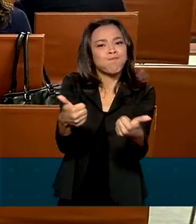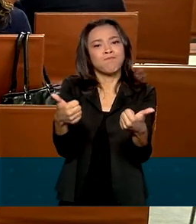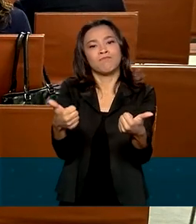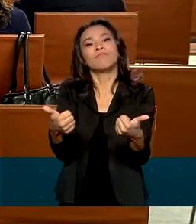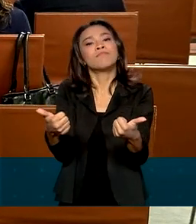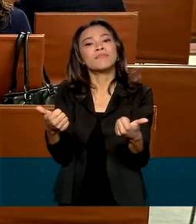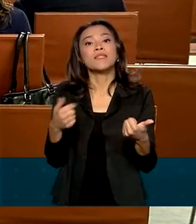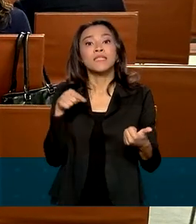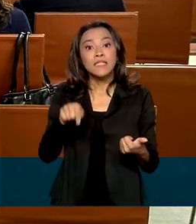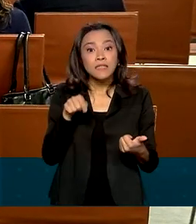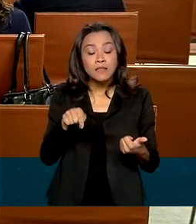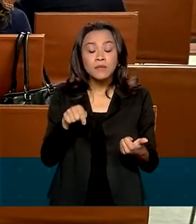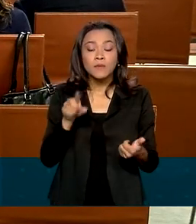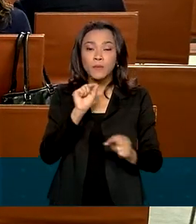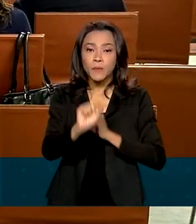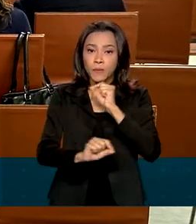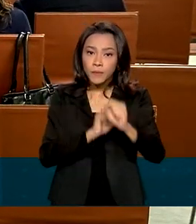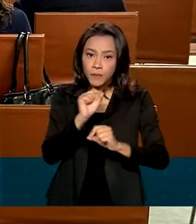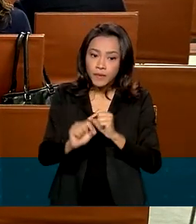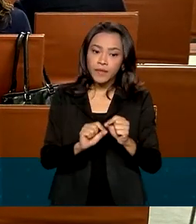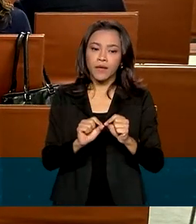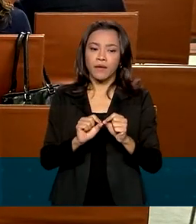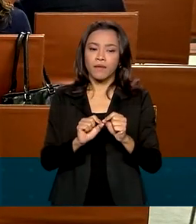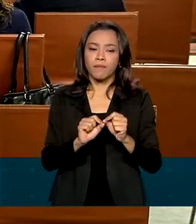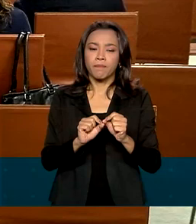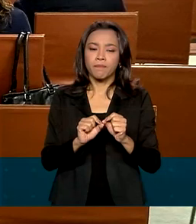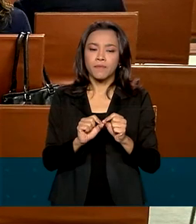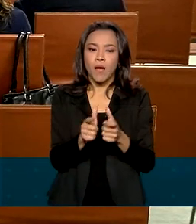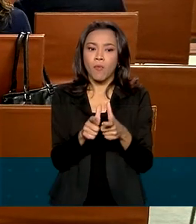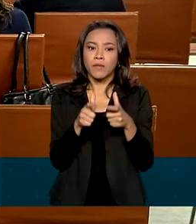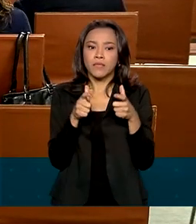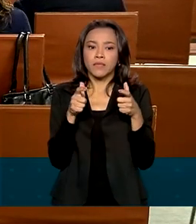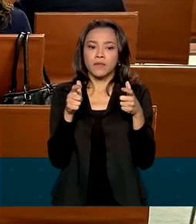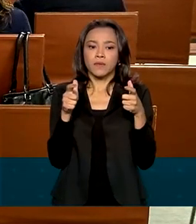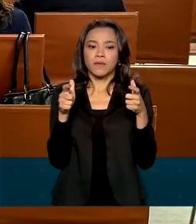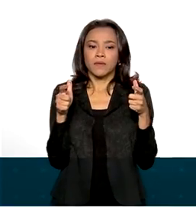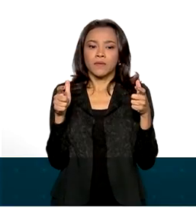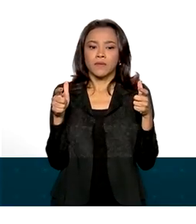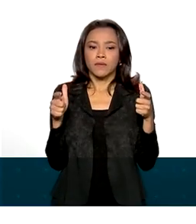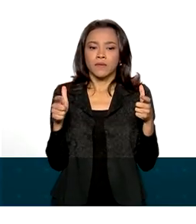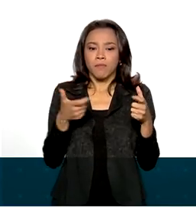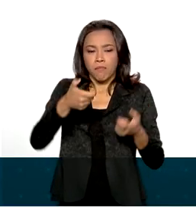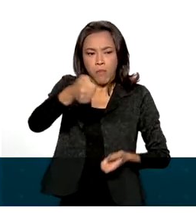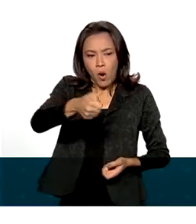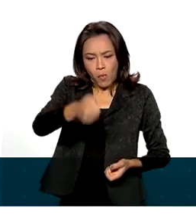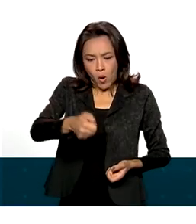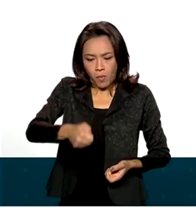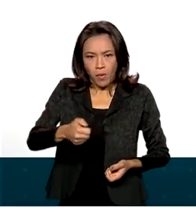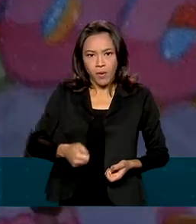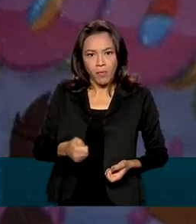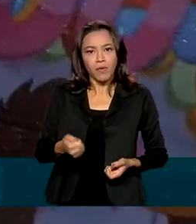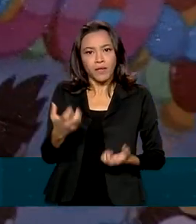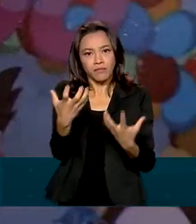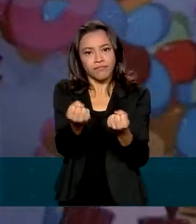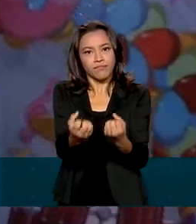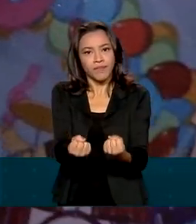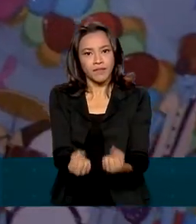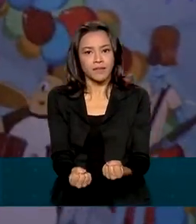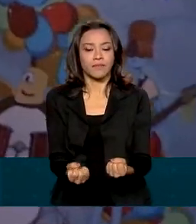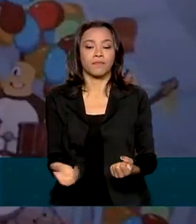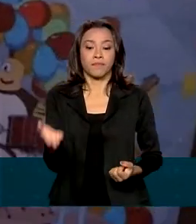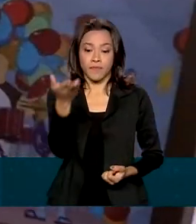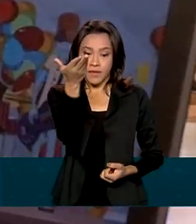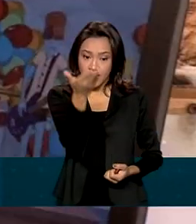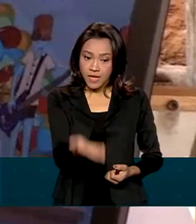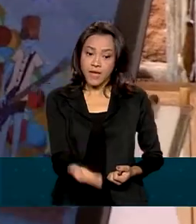aumento gigantesco na quantidade de canais que estão sendo veiculados. Hernani vive no